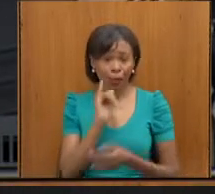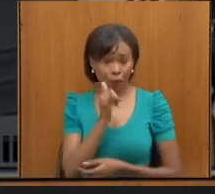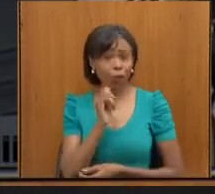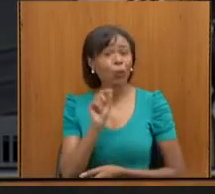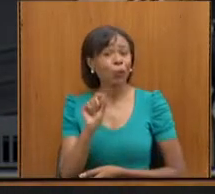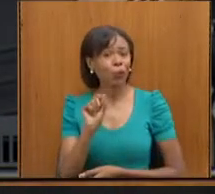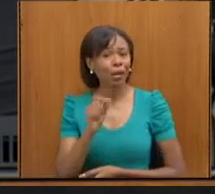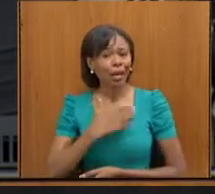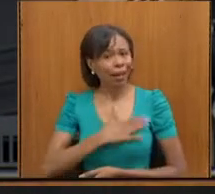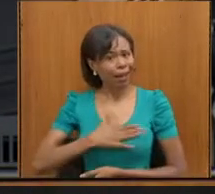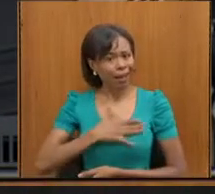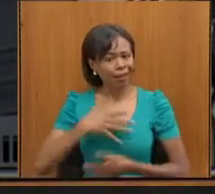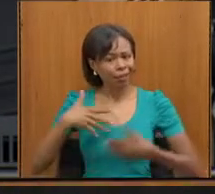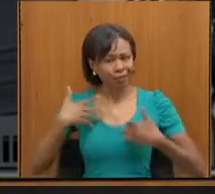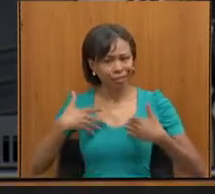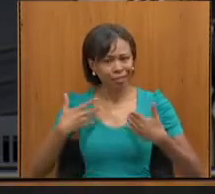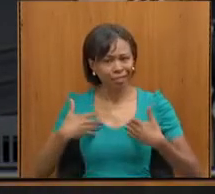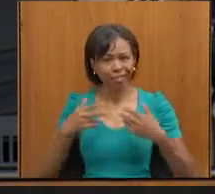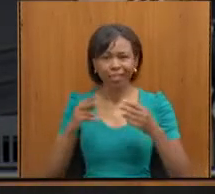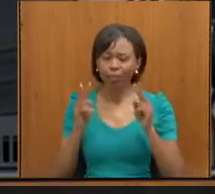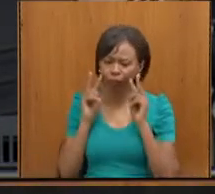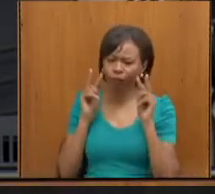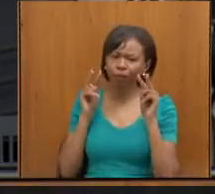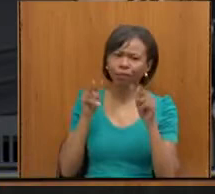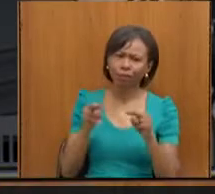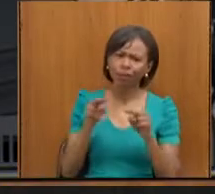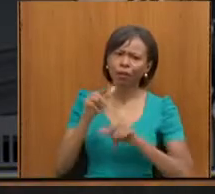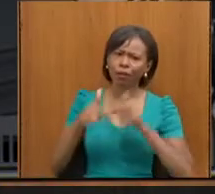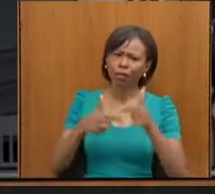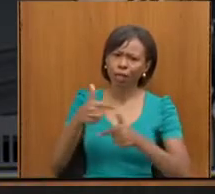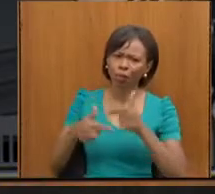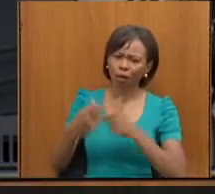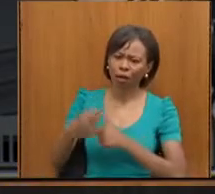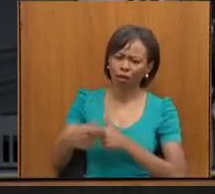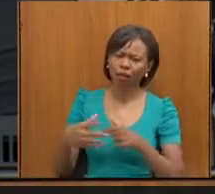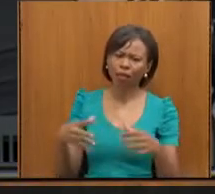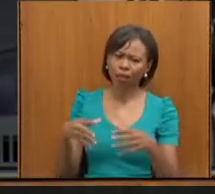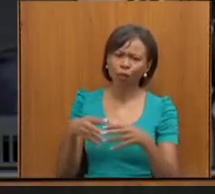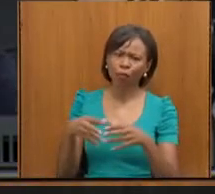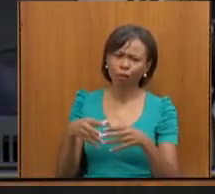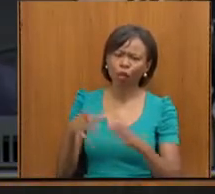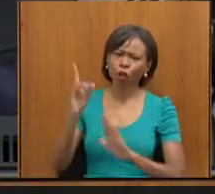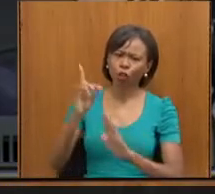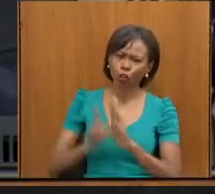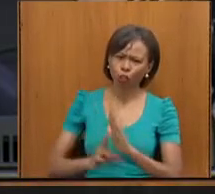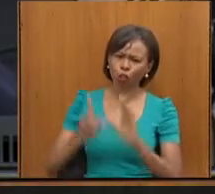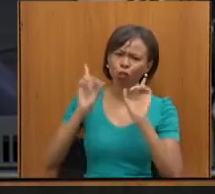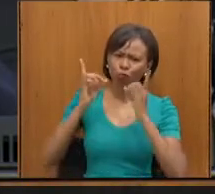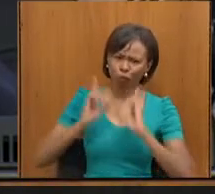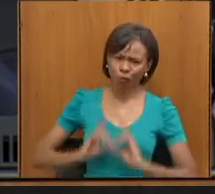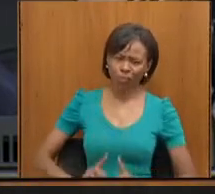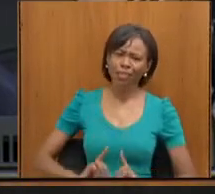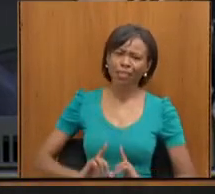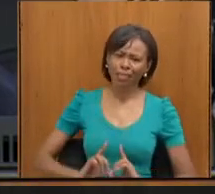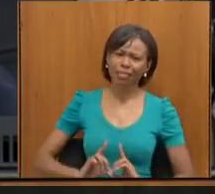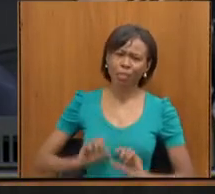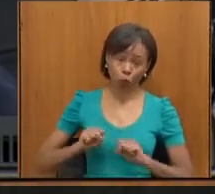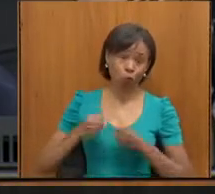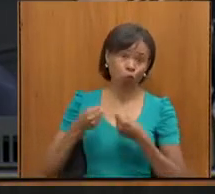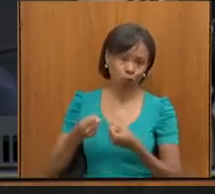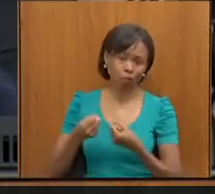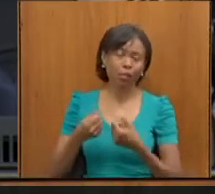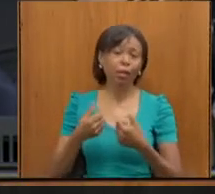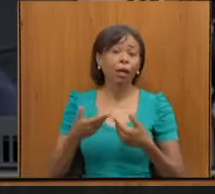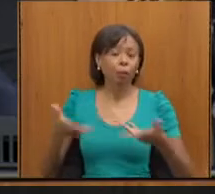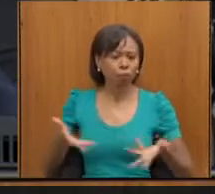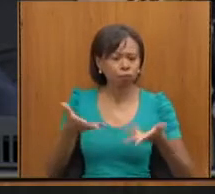alegria de acompanhar os trabalhos efetivos que essa comissão vem realizando, mobilizando não só as lideranças, mas